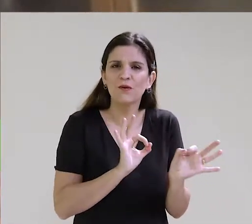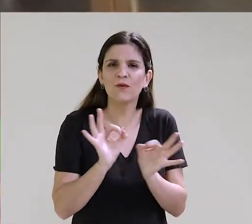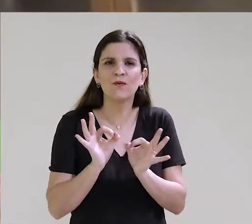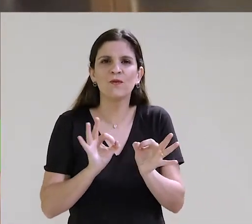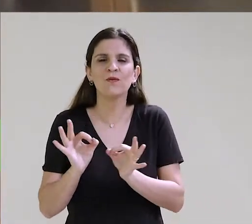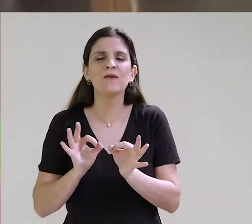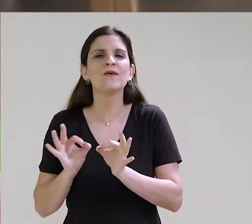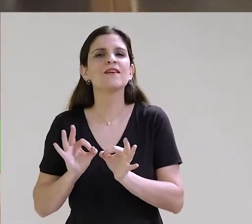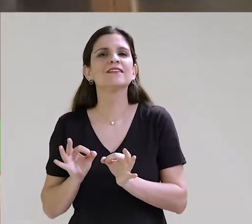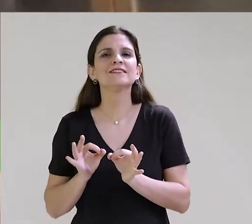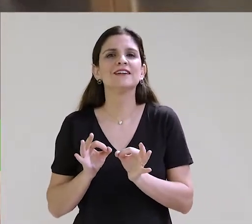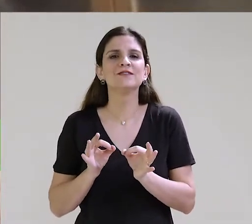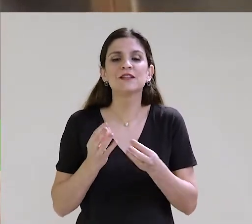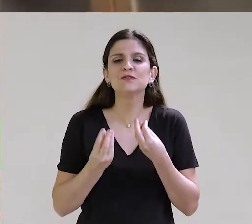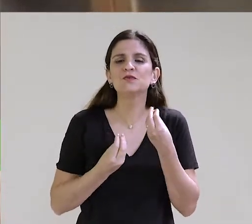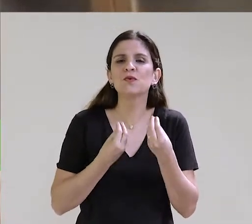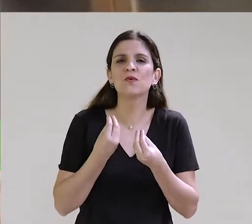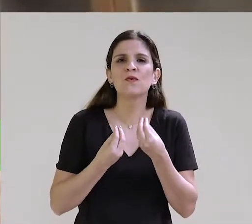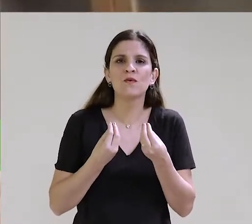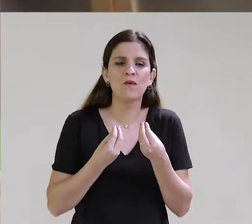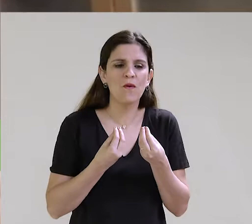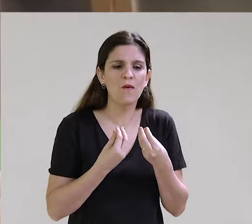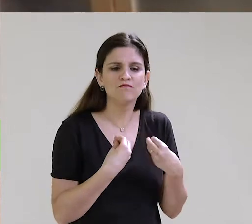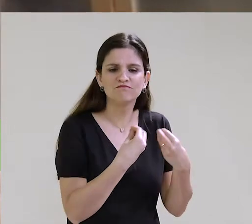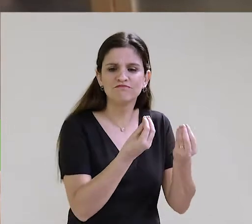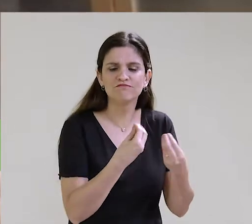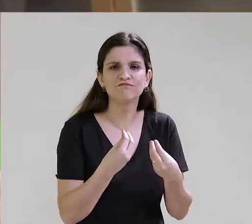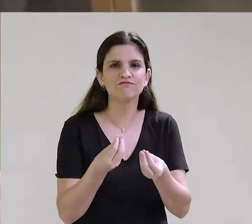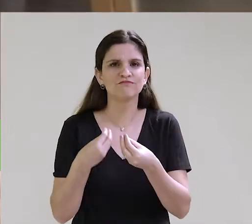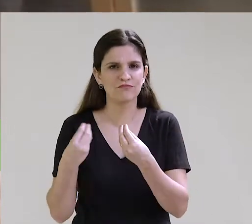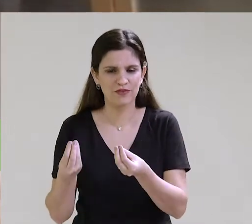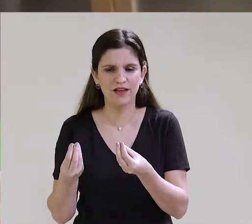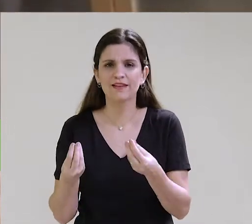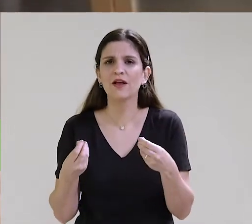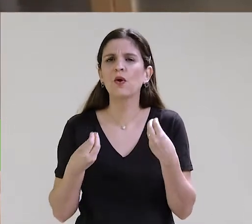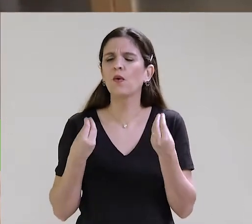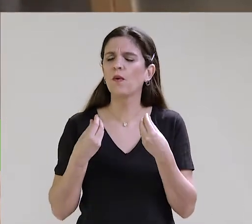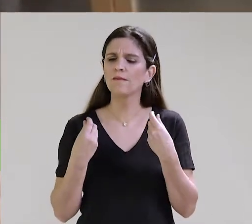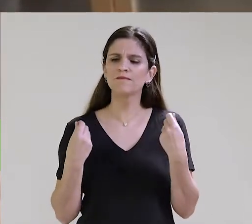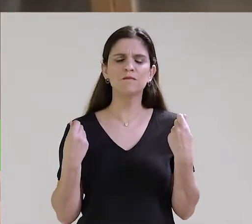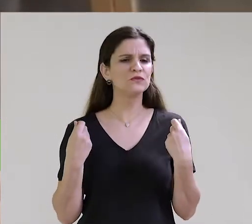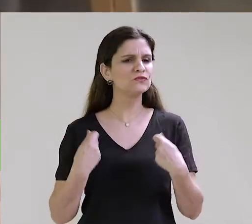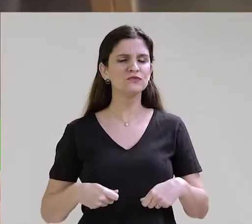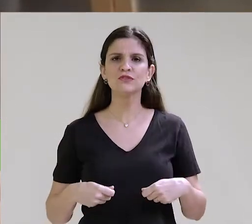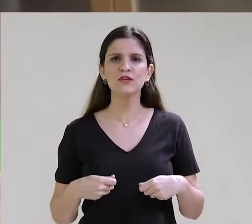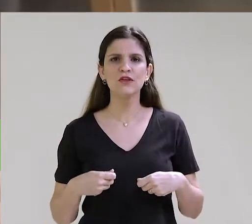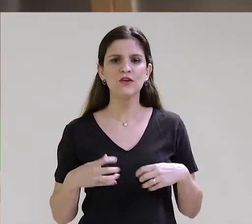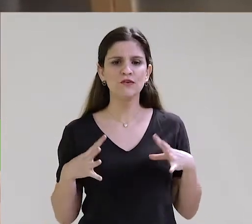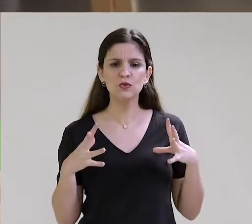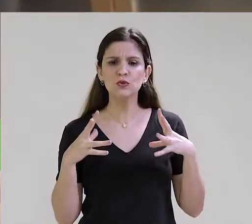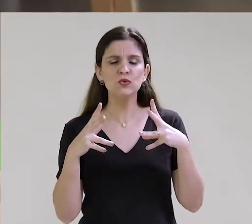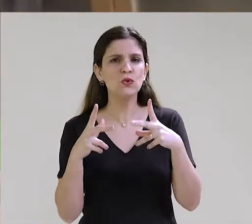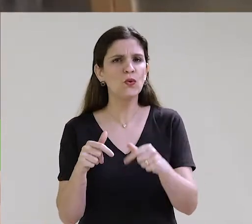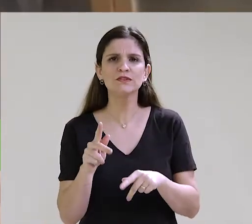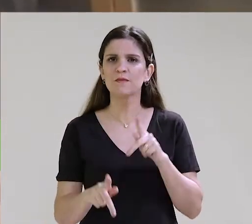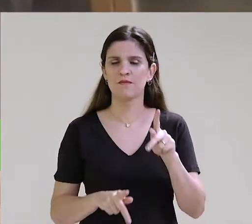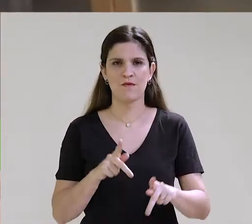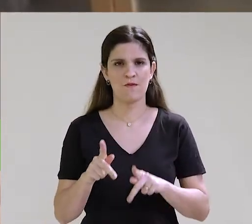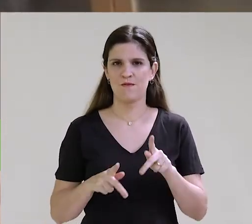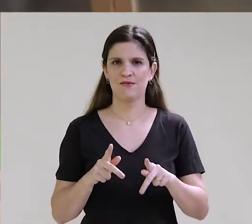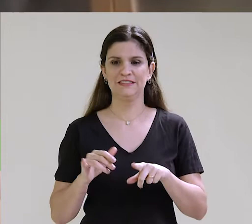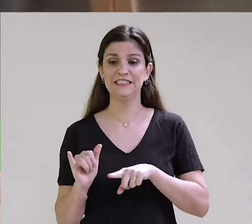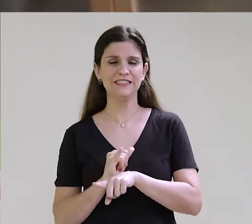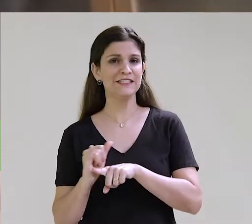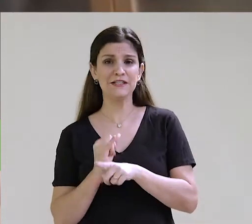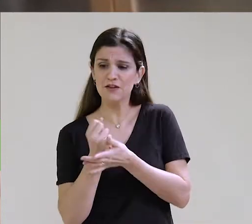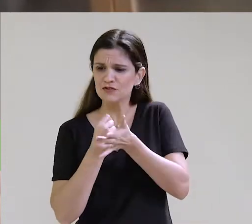logística, discutir a possibilidade e a necessidade de população ter